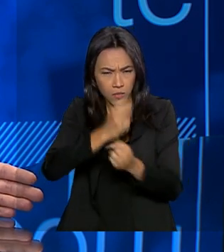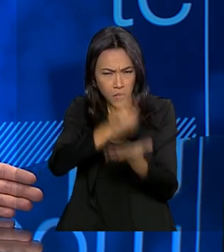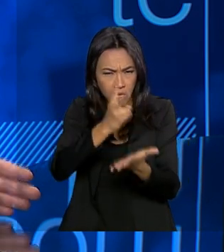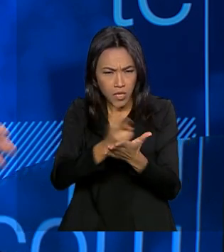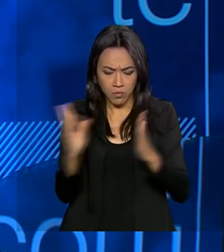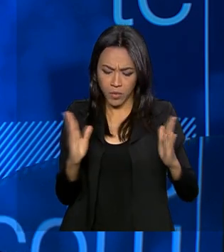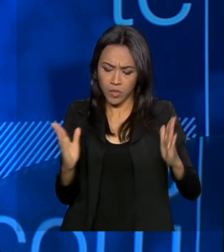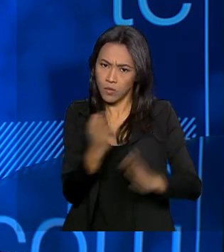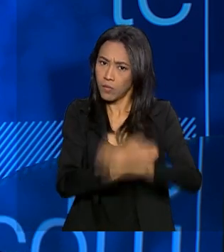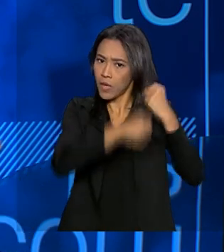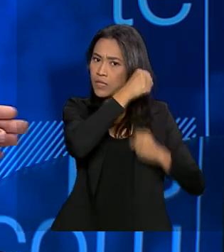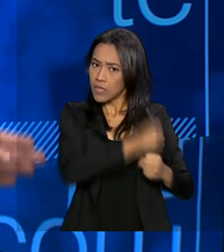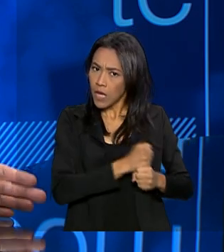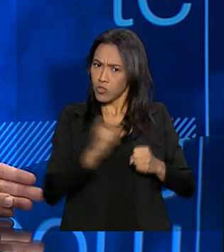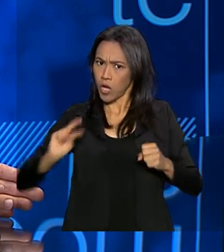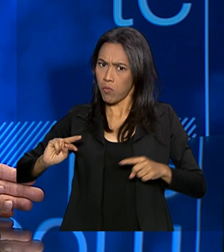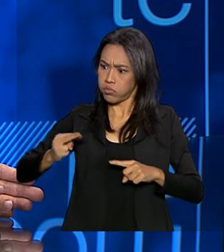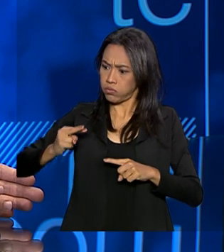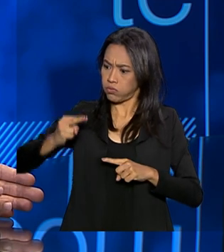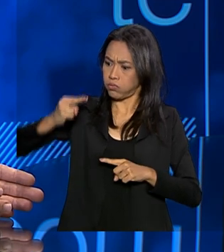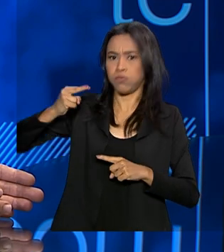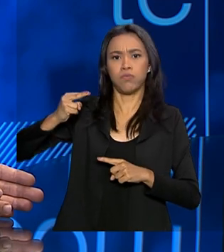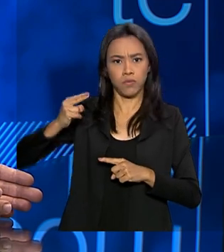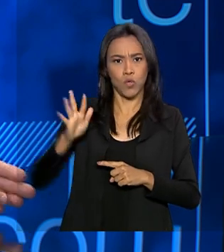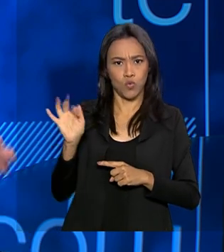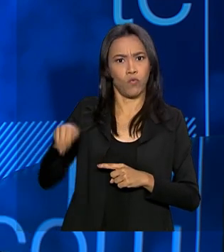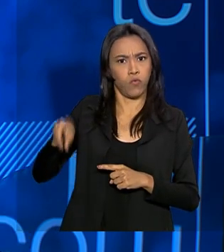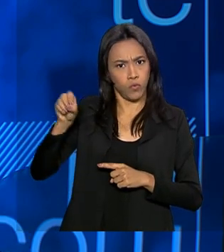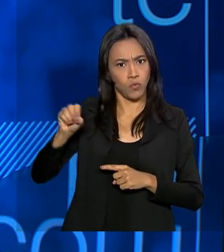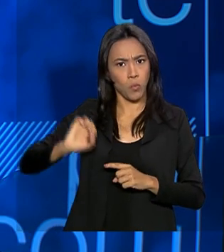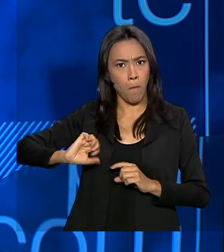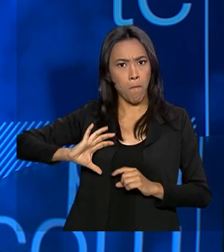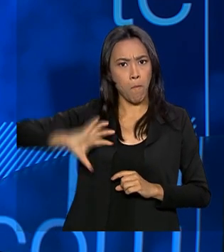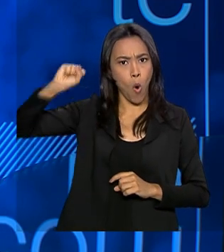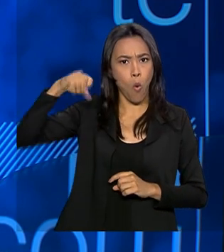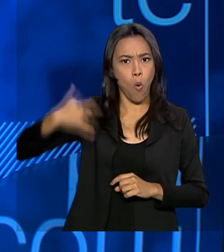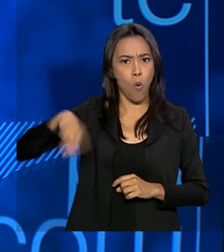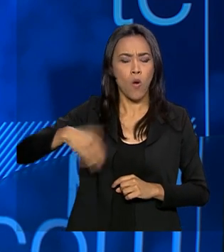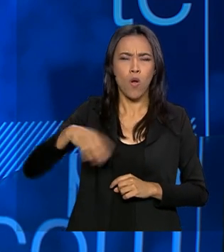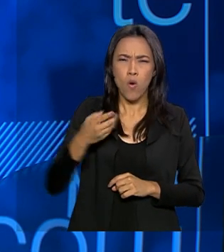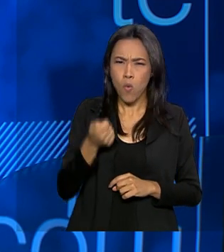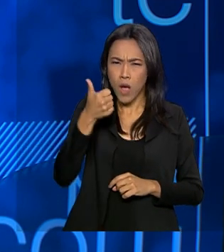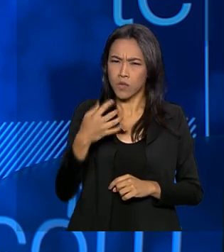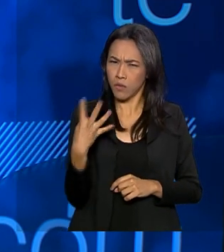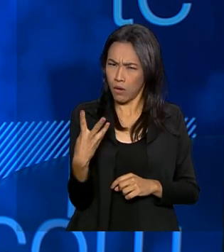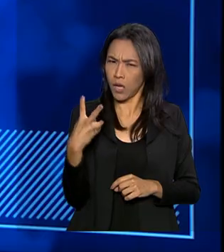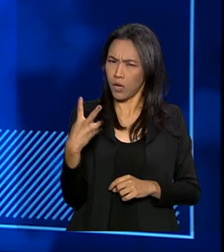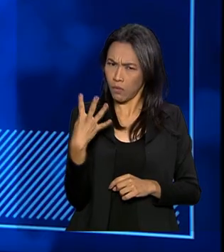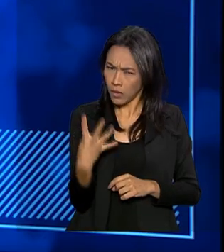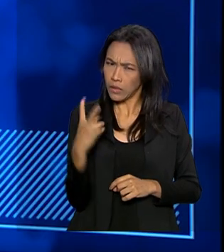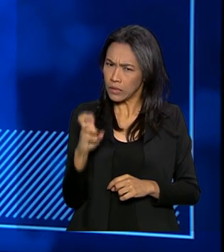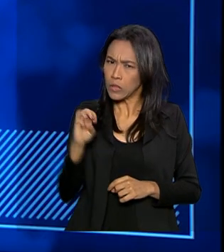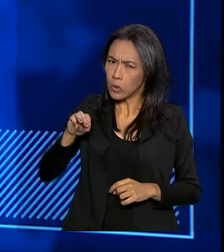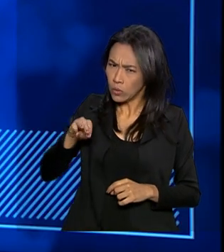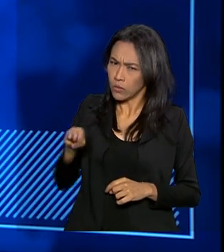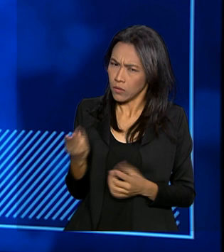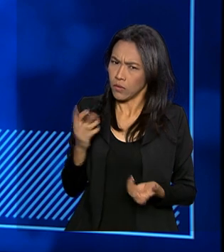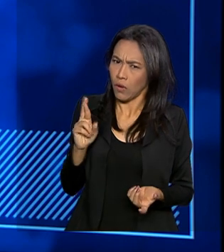passado, a arrecadação do fundo já superou a arrecadação do ano passado, foram quase 45 milhões de reais, é isso? É, exatamente.